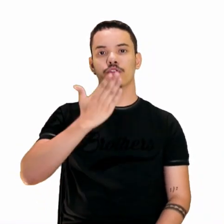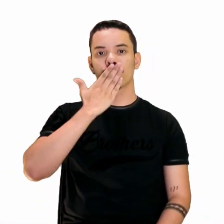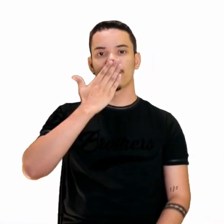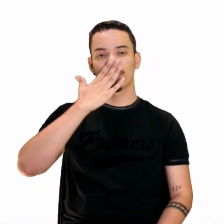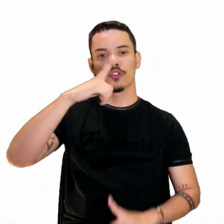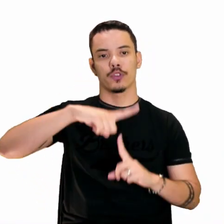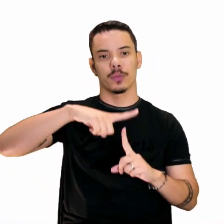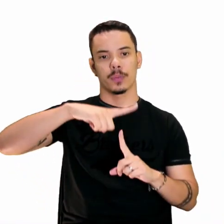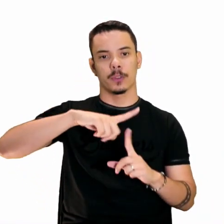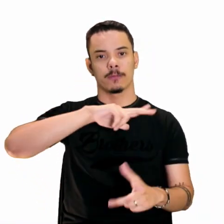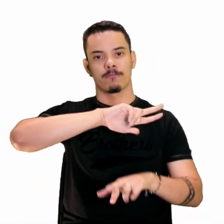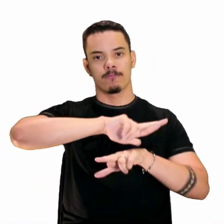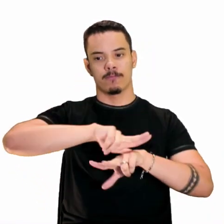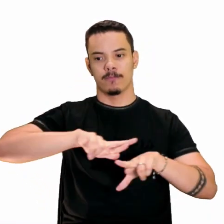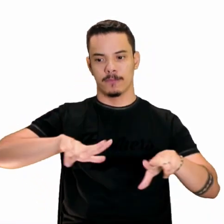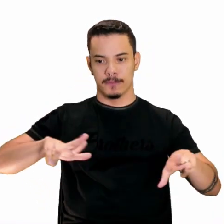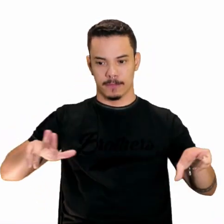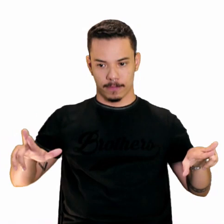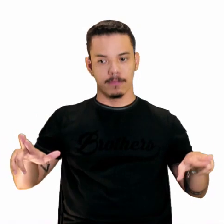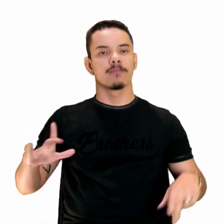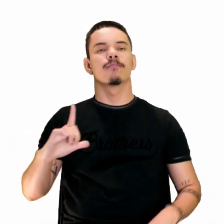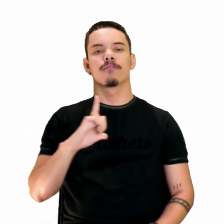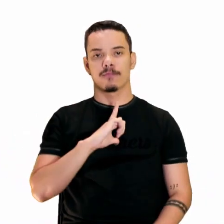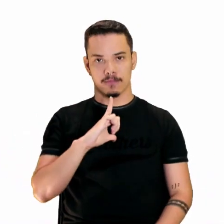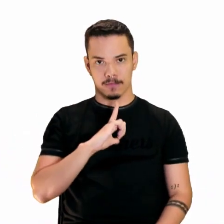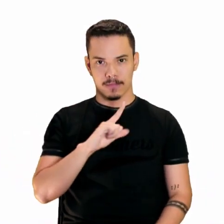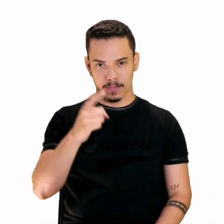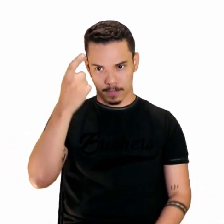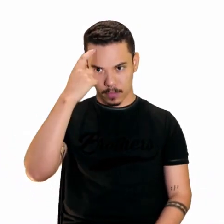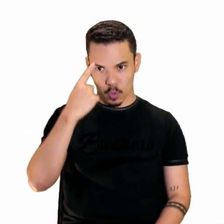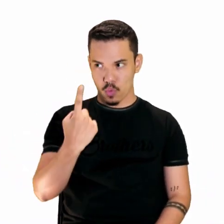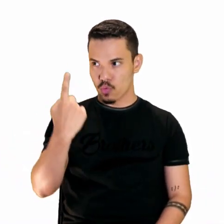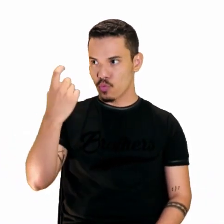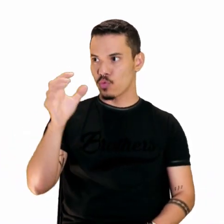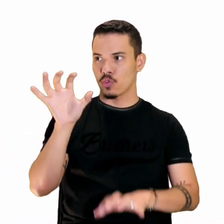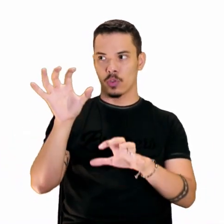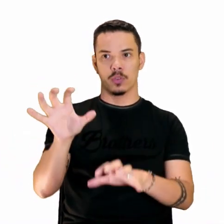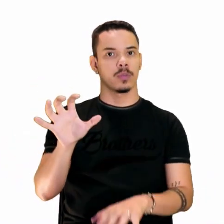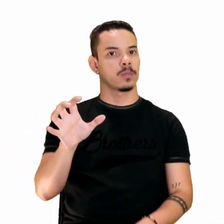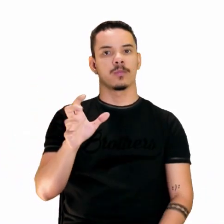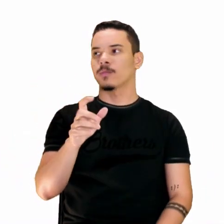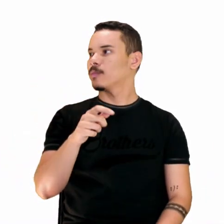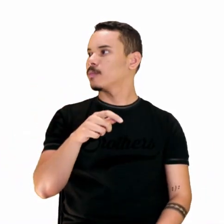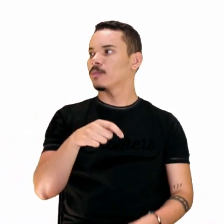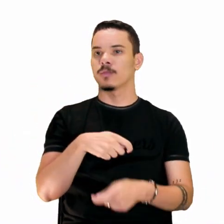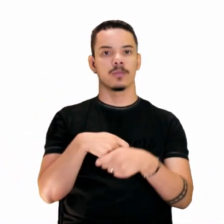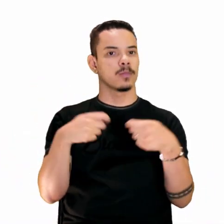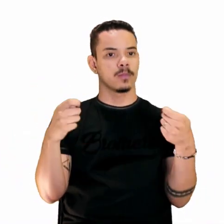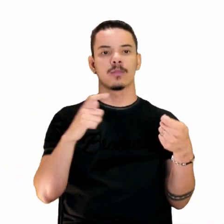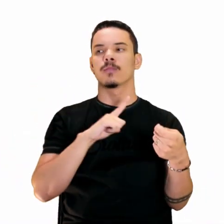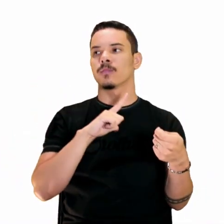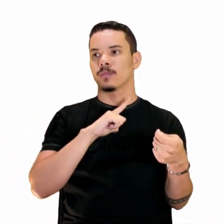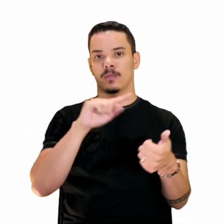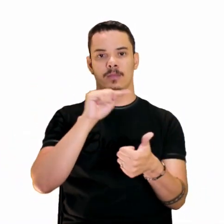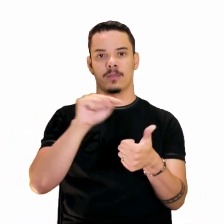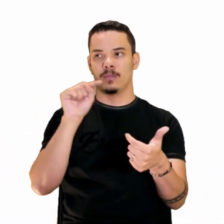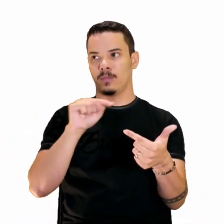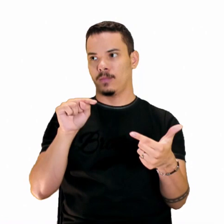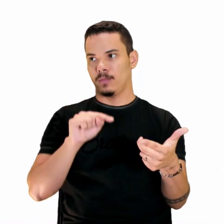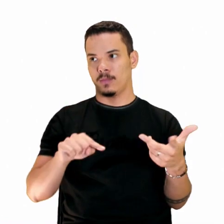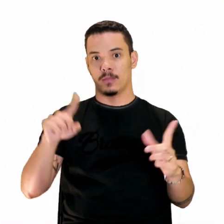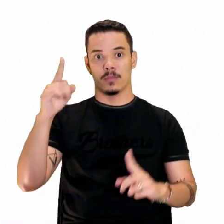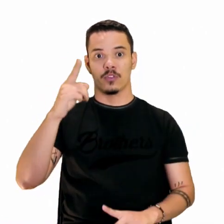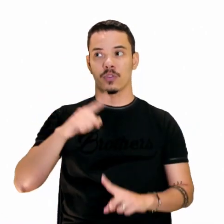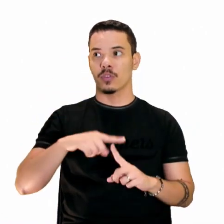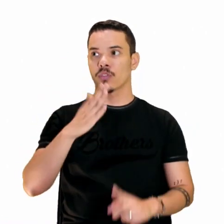intertextualidade. É, você achou que era só de uma maneira só? Negativo. Olha só, tem vários tipos.